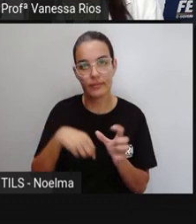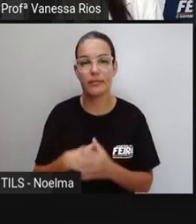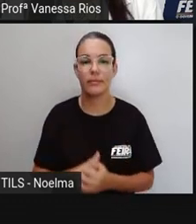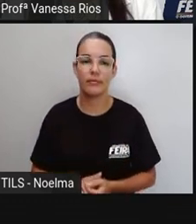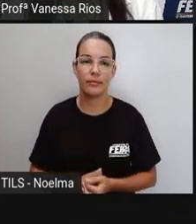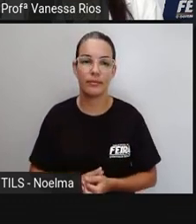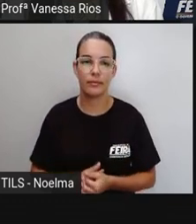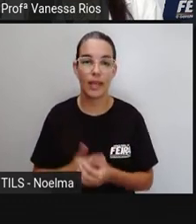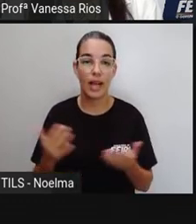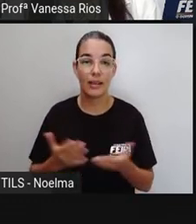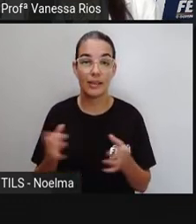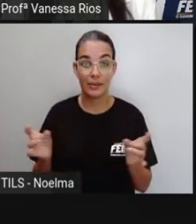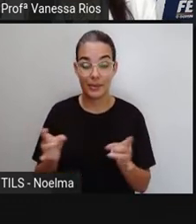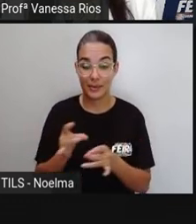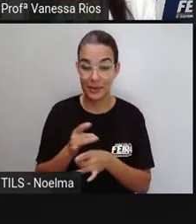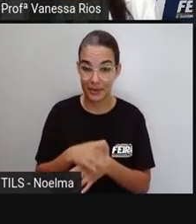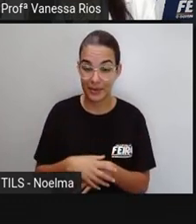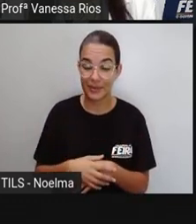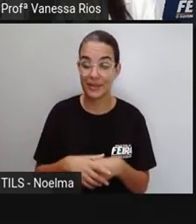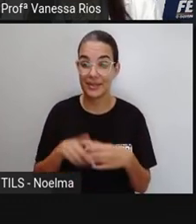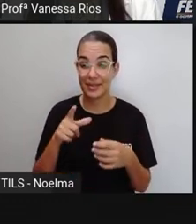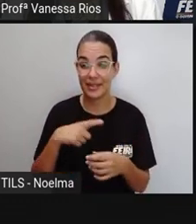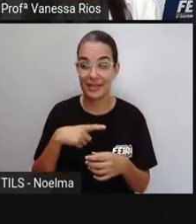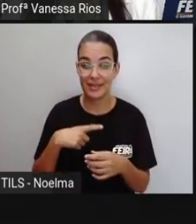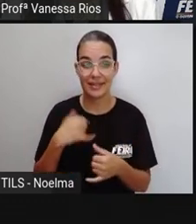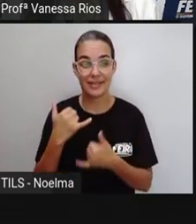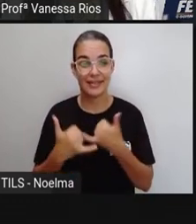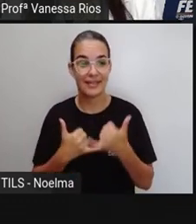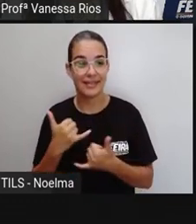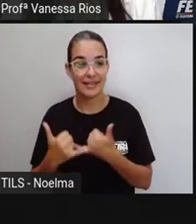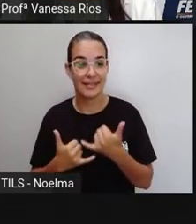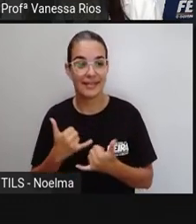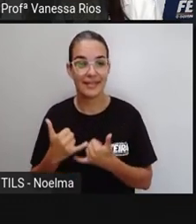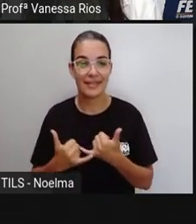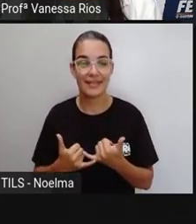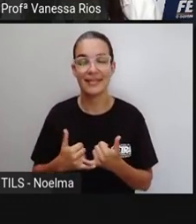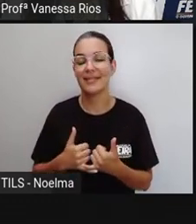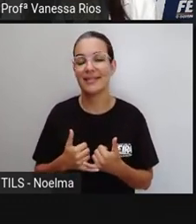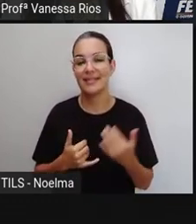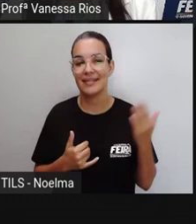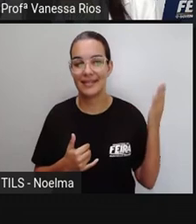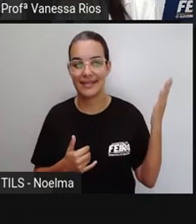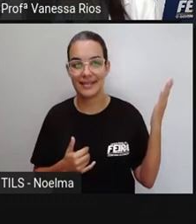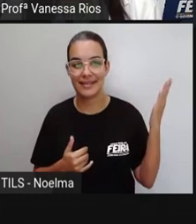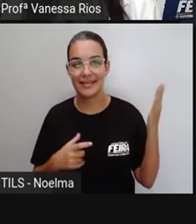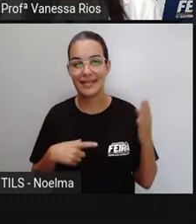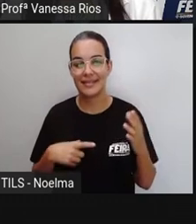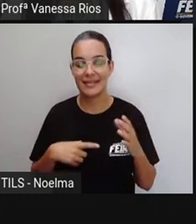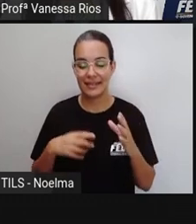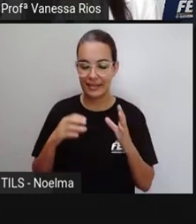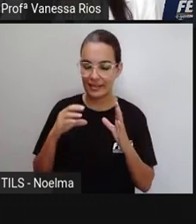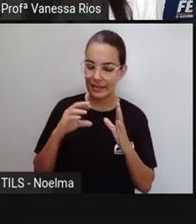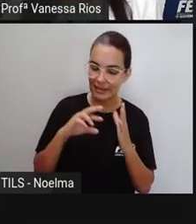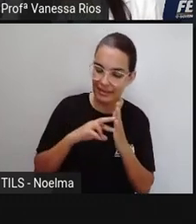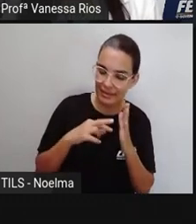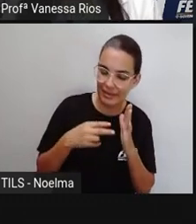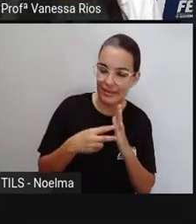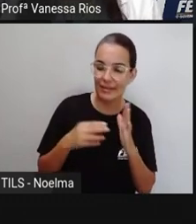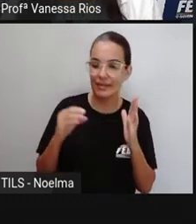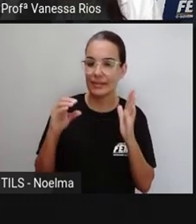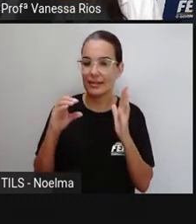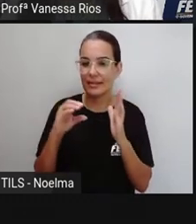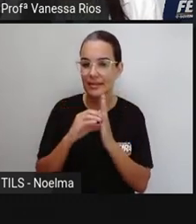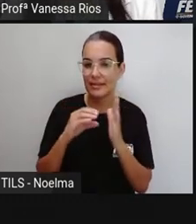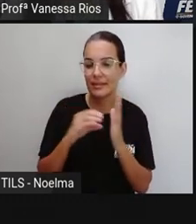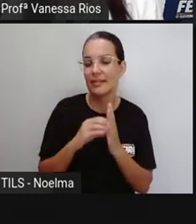E para concluir, a pró traz aí mais um jogo para a gente exercitar, não é? Os conceitos, aquilo que a gente